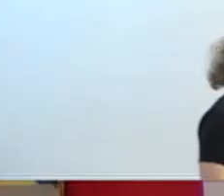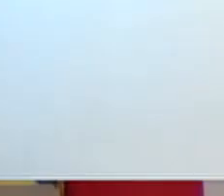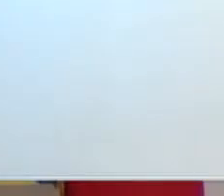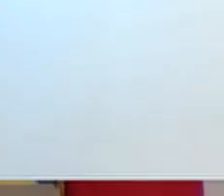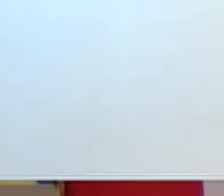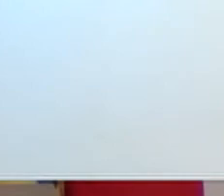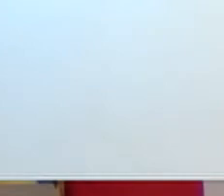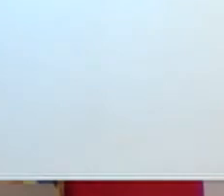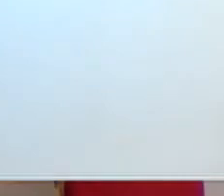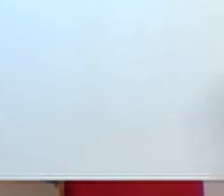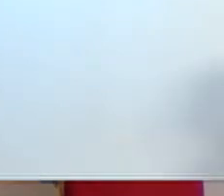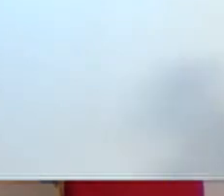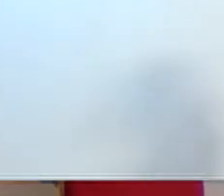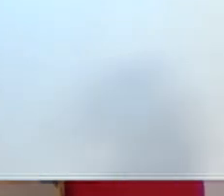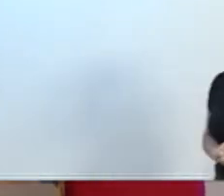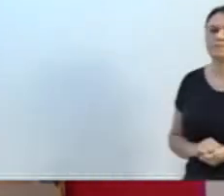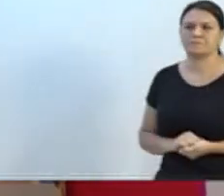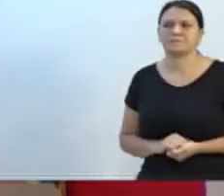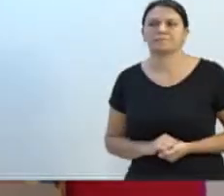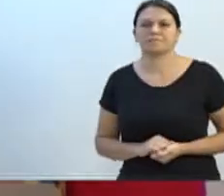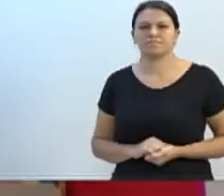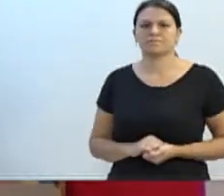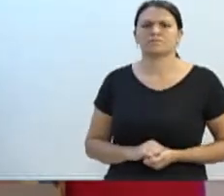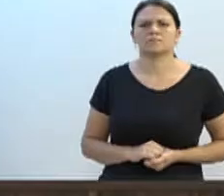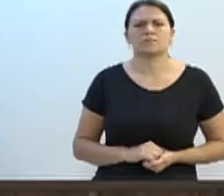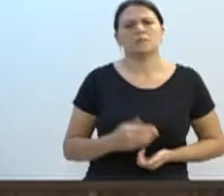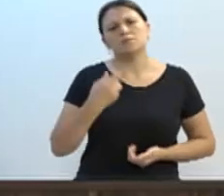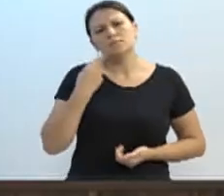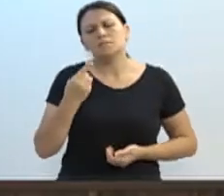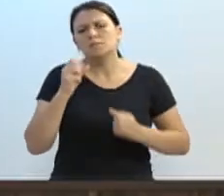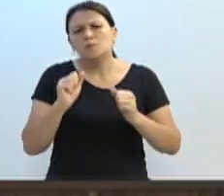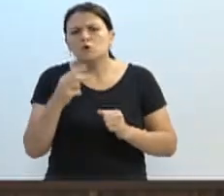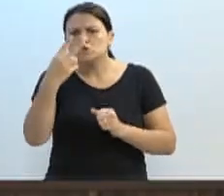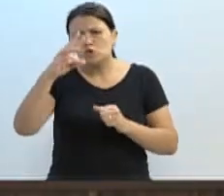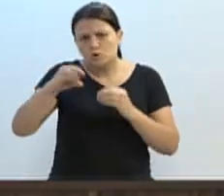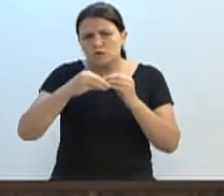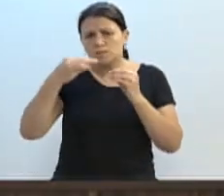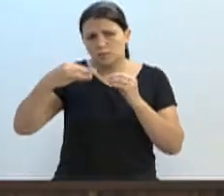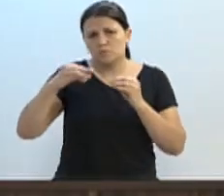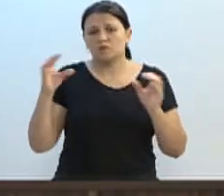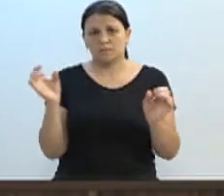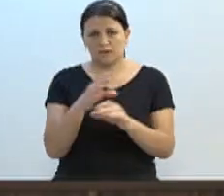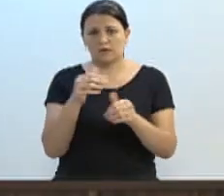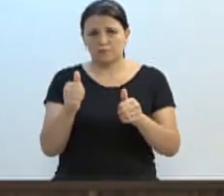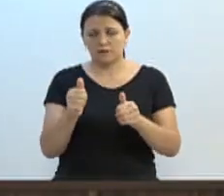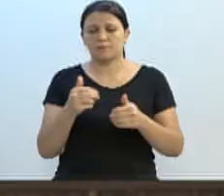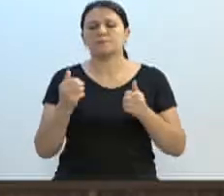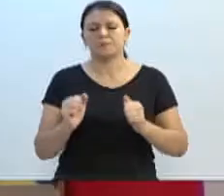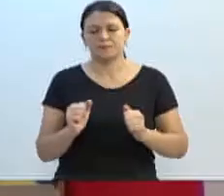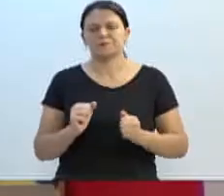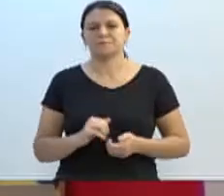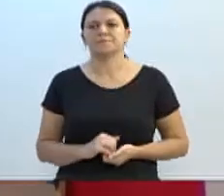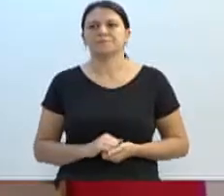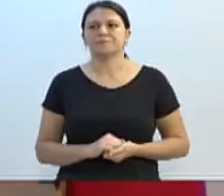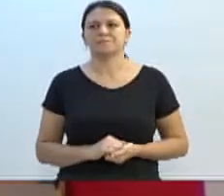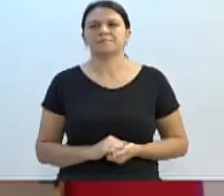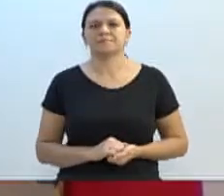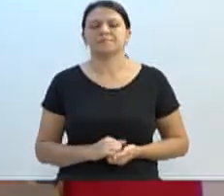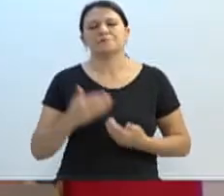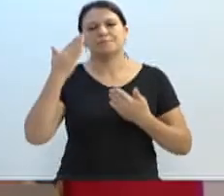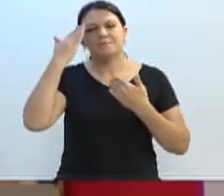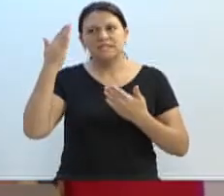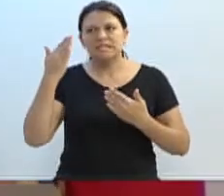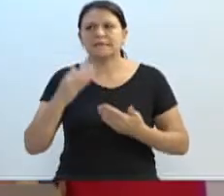Acrescente sua fala e meu pronunciamento. Presidente, dois minutinhos para concluir. Mais dois minutos para concluir o seu pronunciamento. Função dos apartes. São dois apartes. Obrigado, presidente.